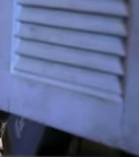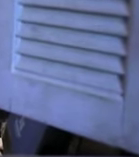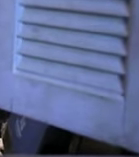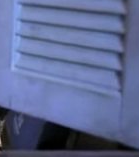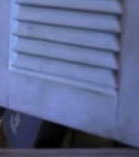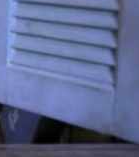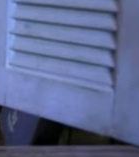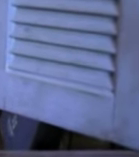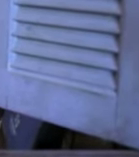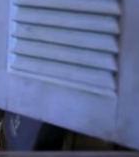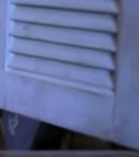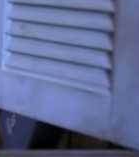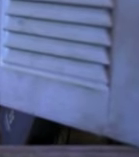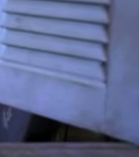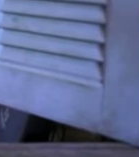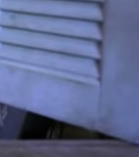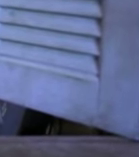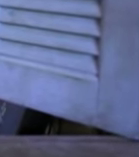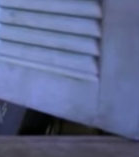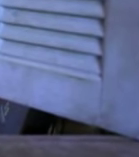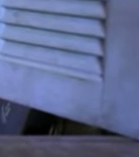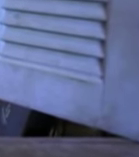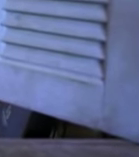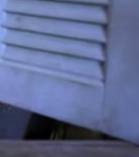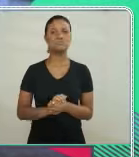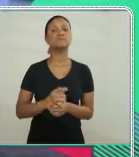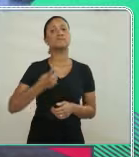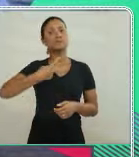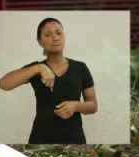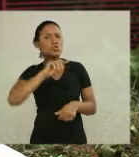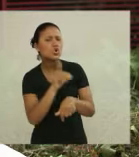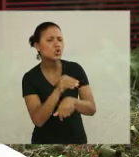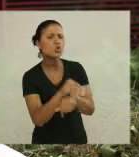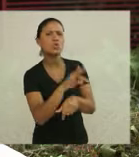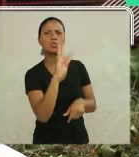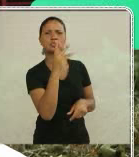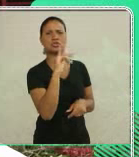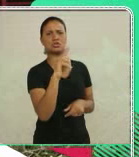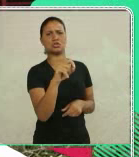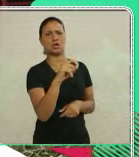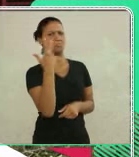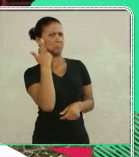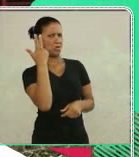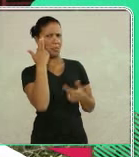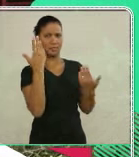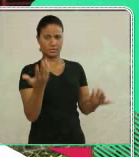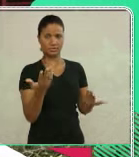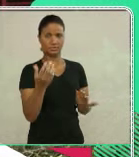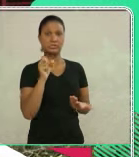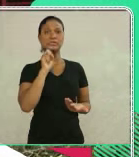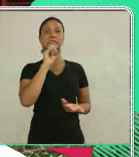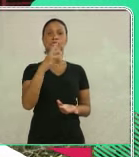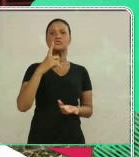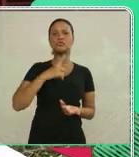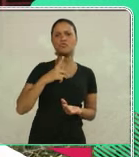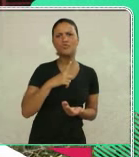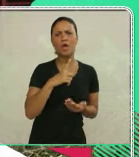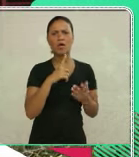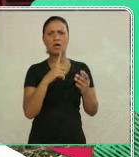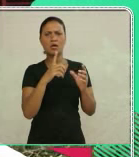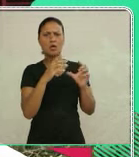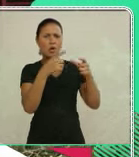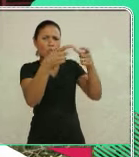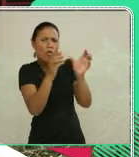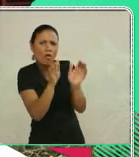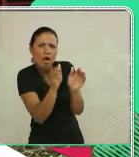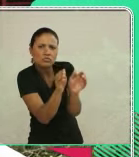sala de casa. A seguir, depoimento no quintal. A gente criou o Tiago, normalmente, sabe, se